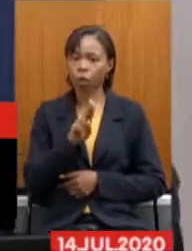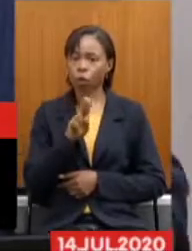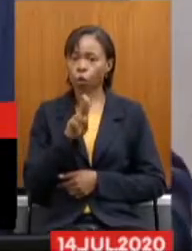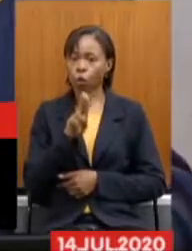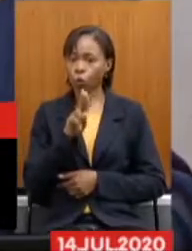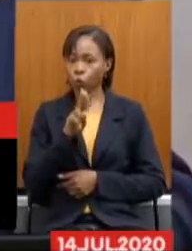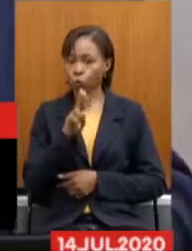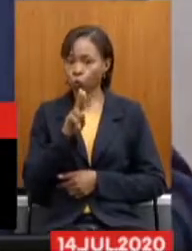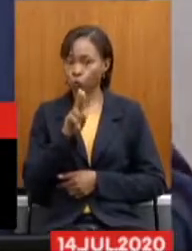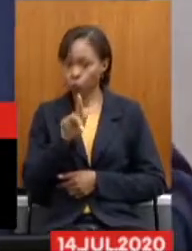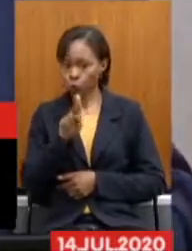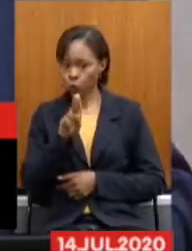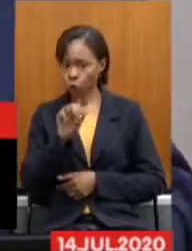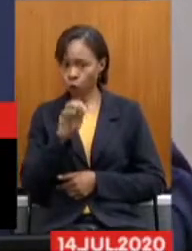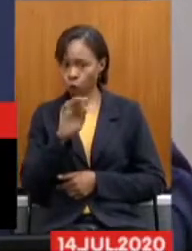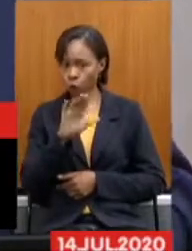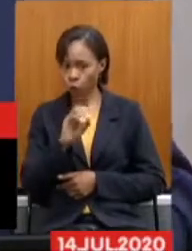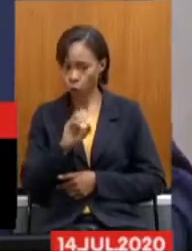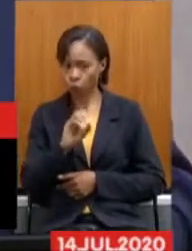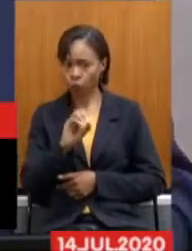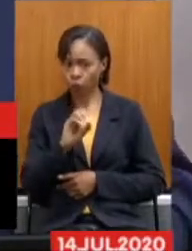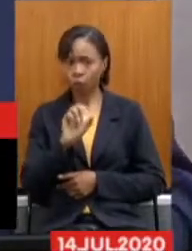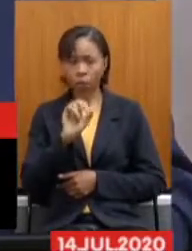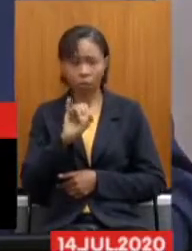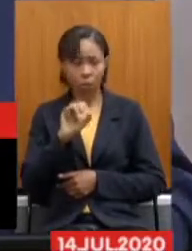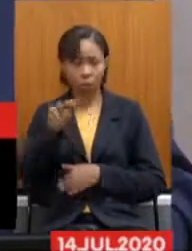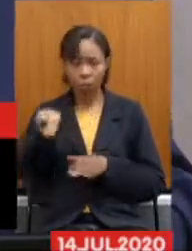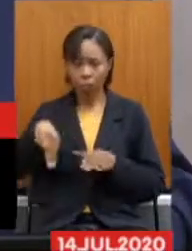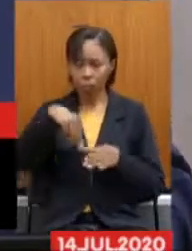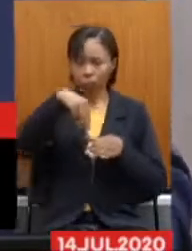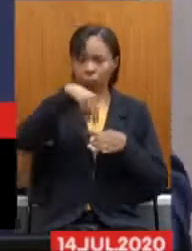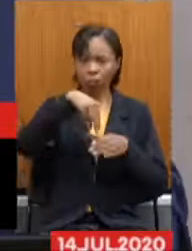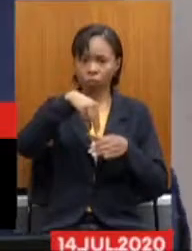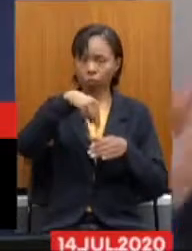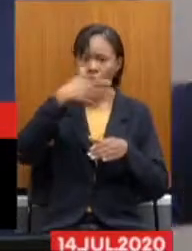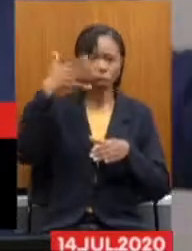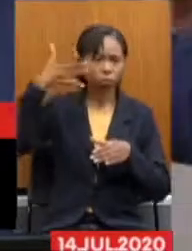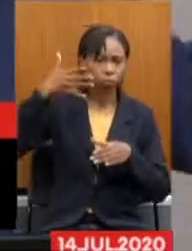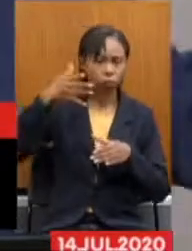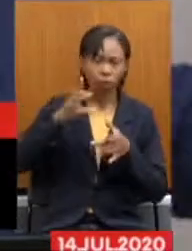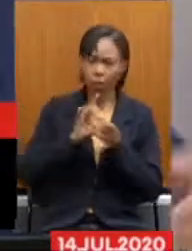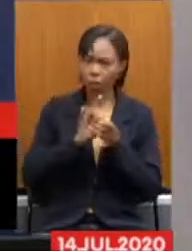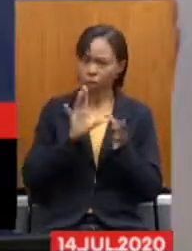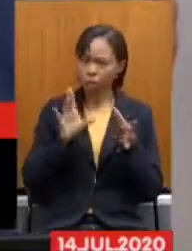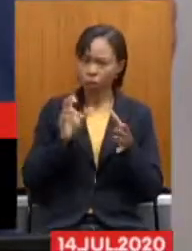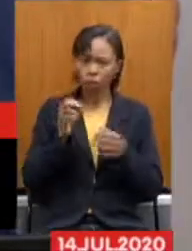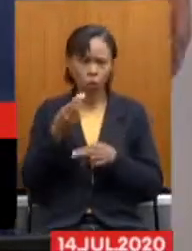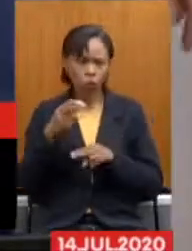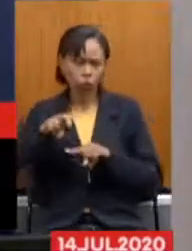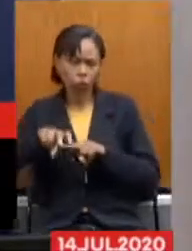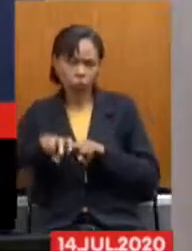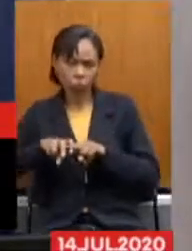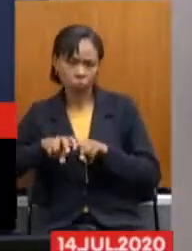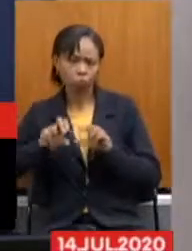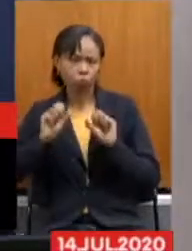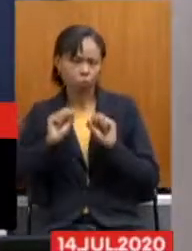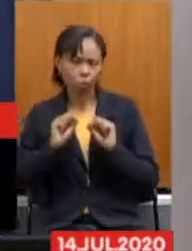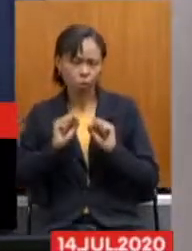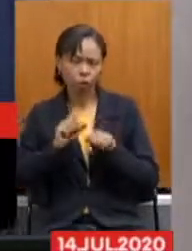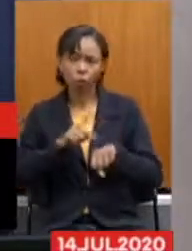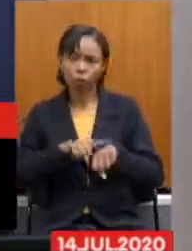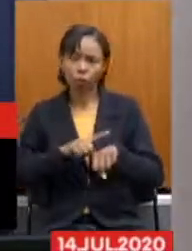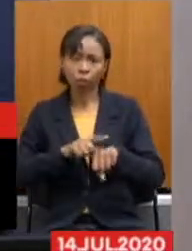falar da tribuna, é um prazer. Se o senhor quiser falar sentado, da mesma